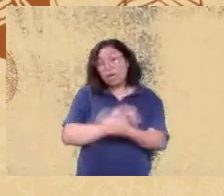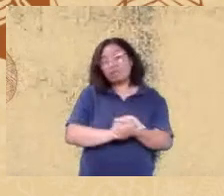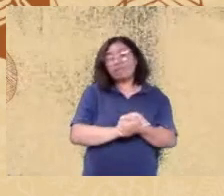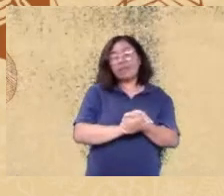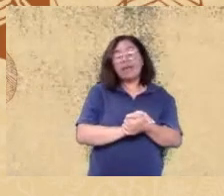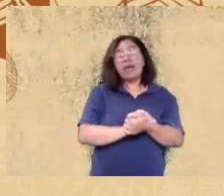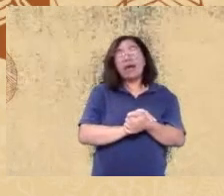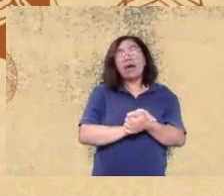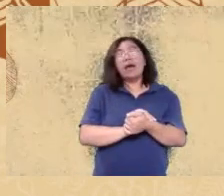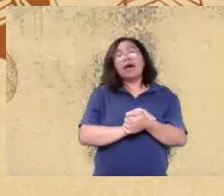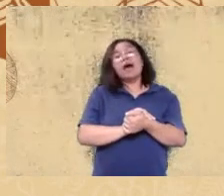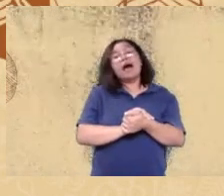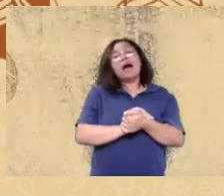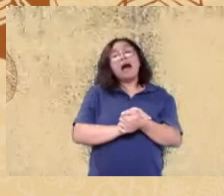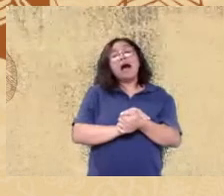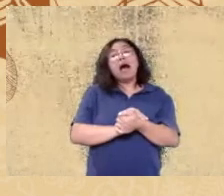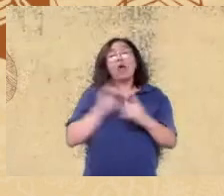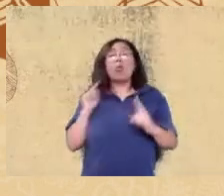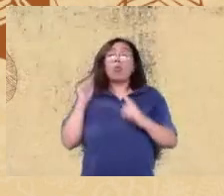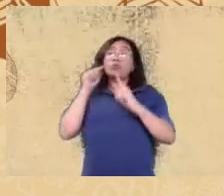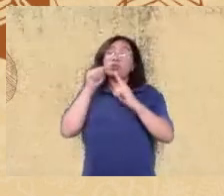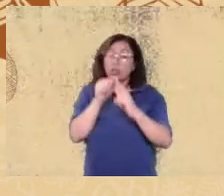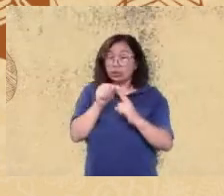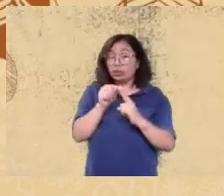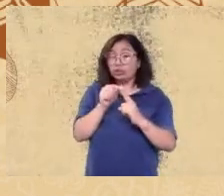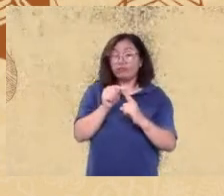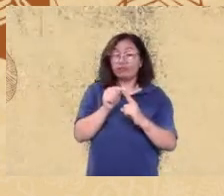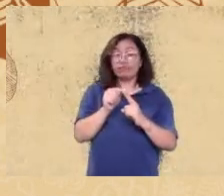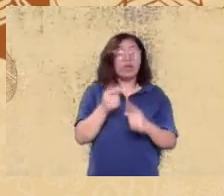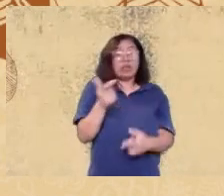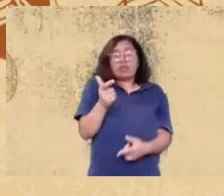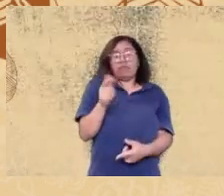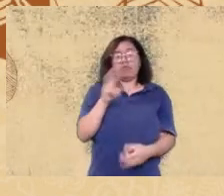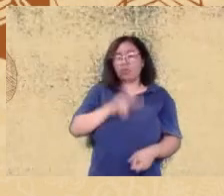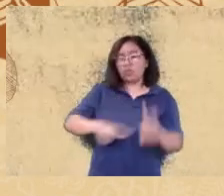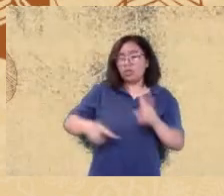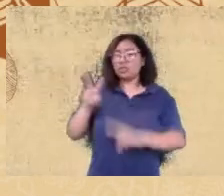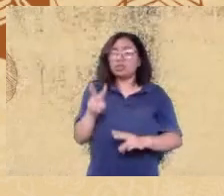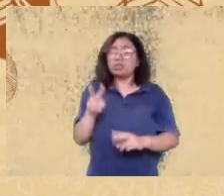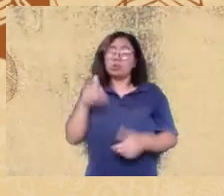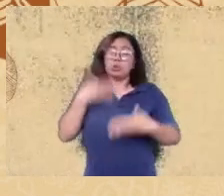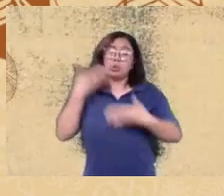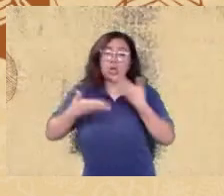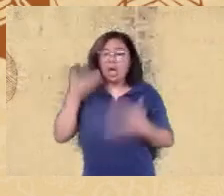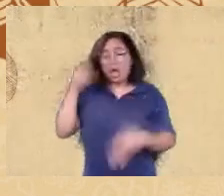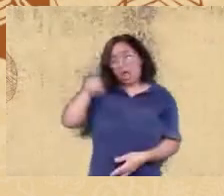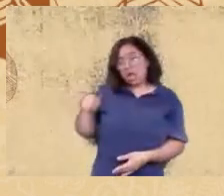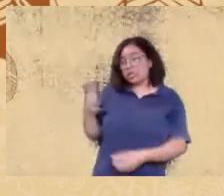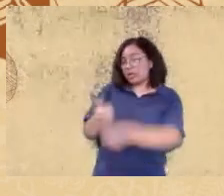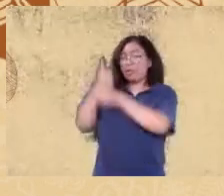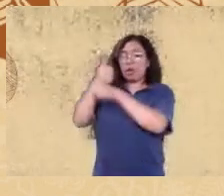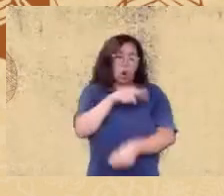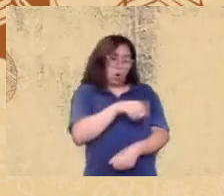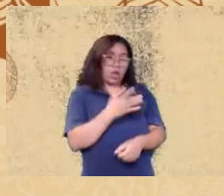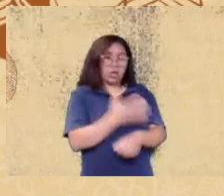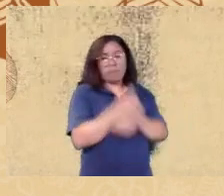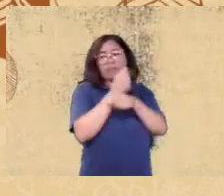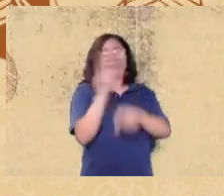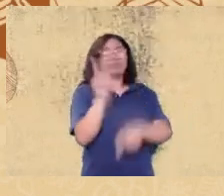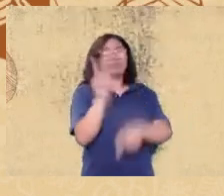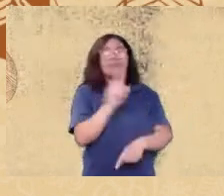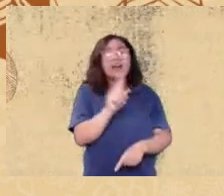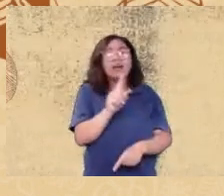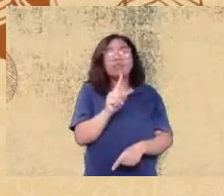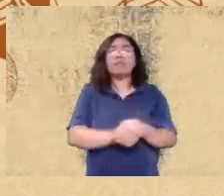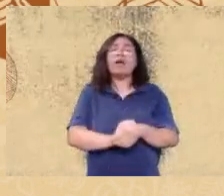ou negros são melhores que brancos a intenção foi claramente demonstrar que assim como o nível socioeconômico é um determinante do desempenho dos testes a questão